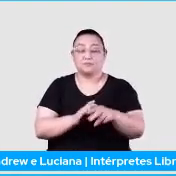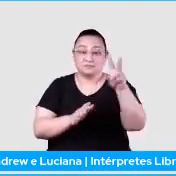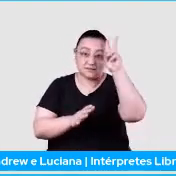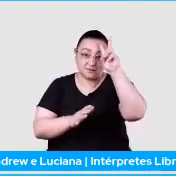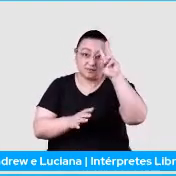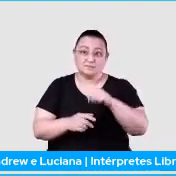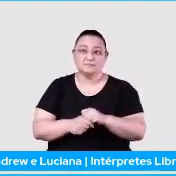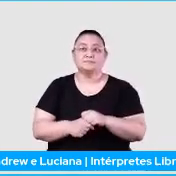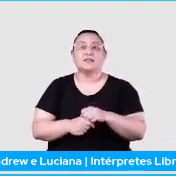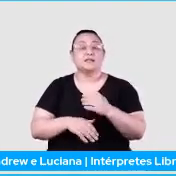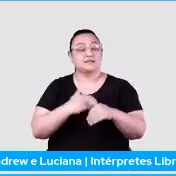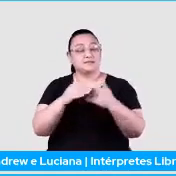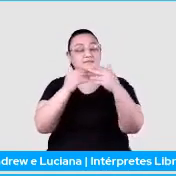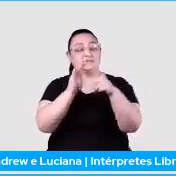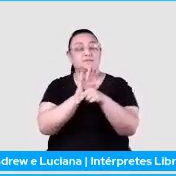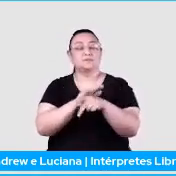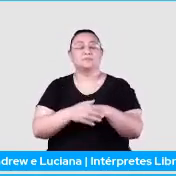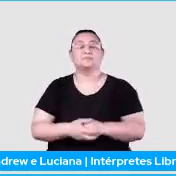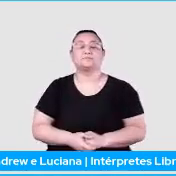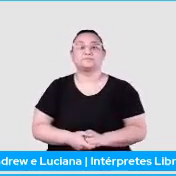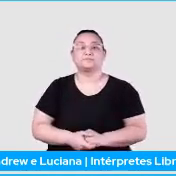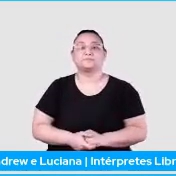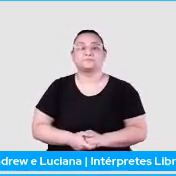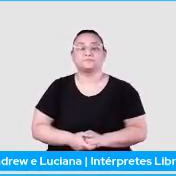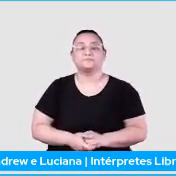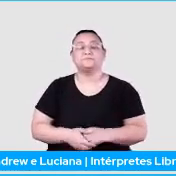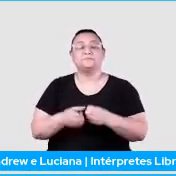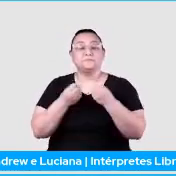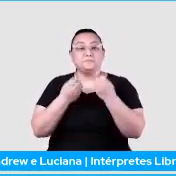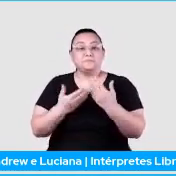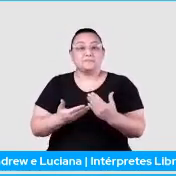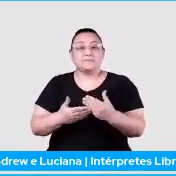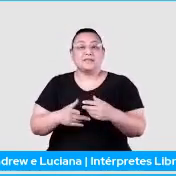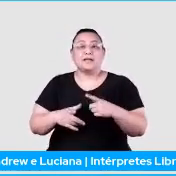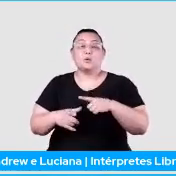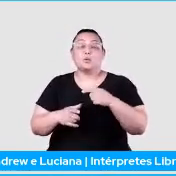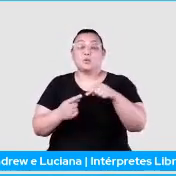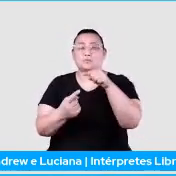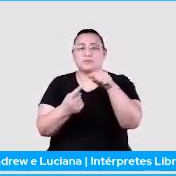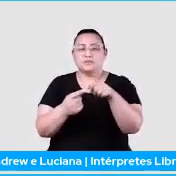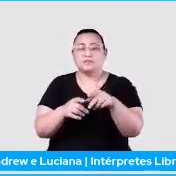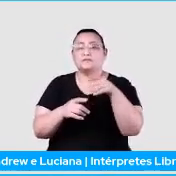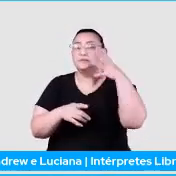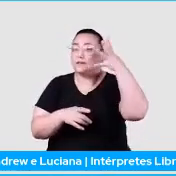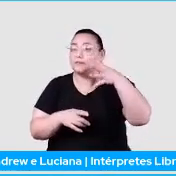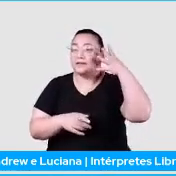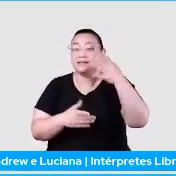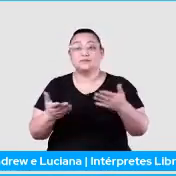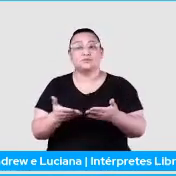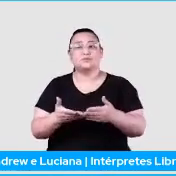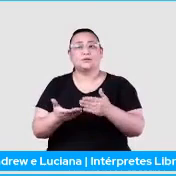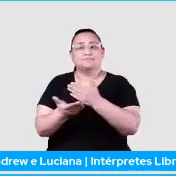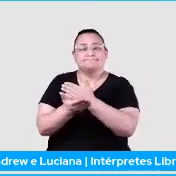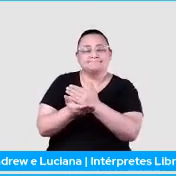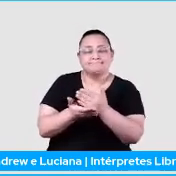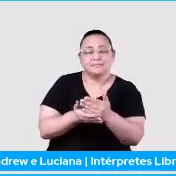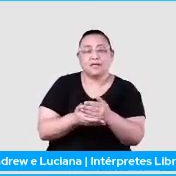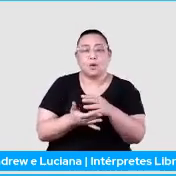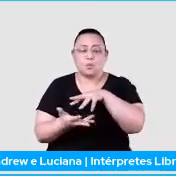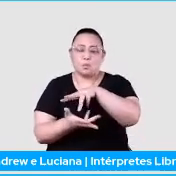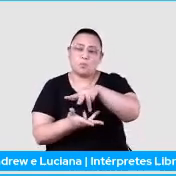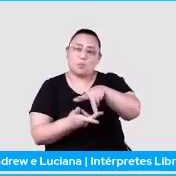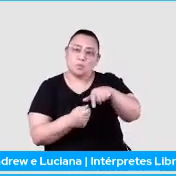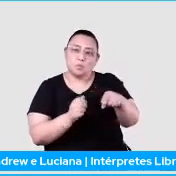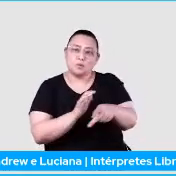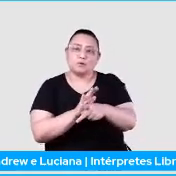e engenheira de dados. Bem, o intuito da palestra de hoje é a gente adentrar no mundo do processamento de linguagem